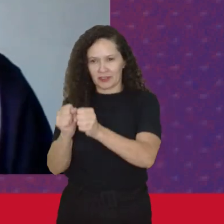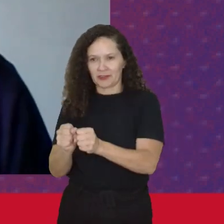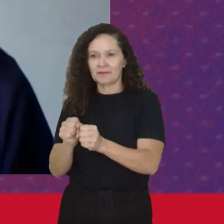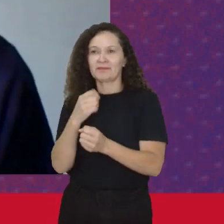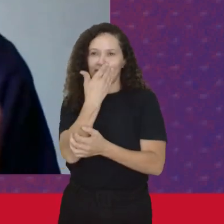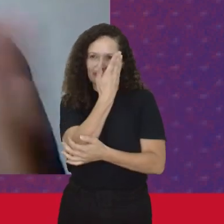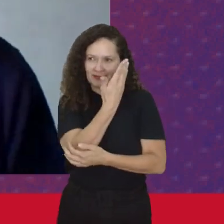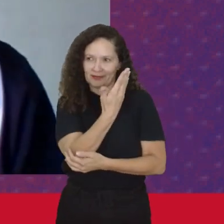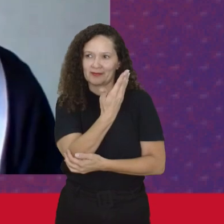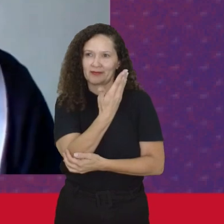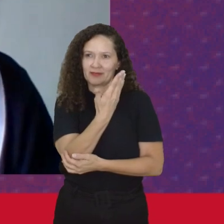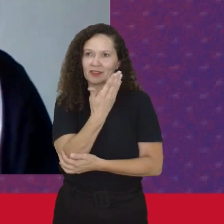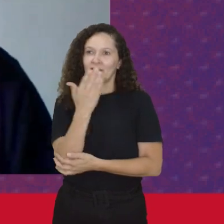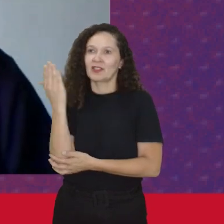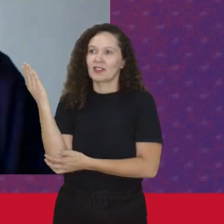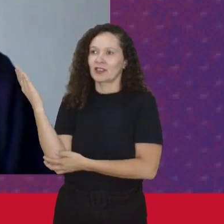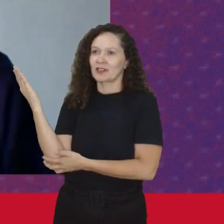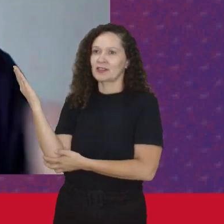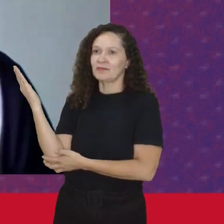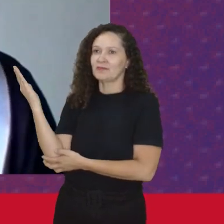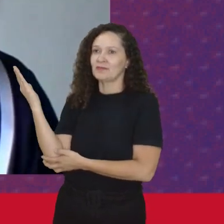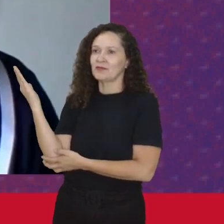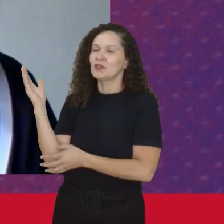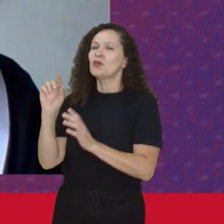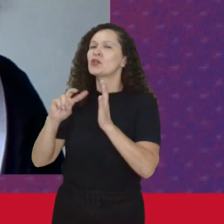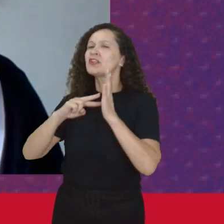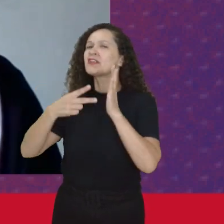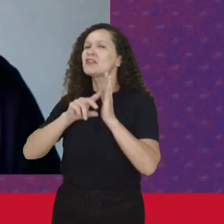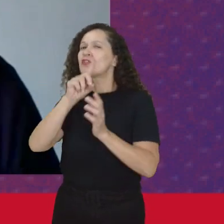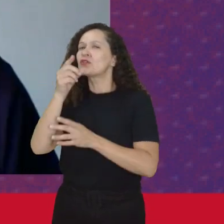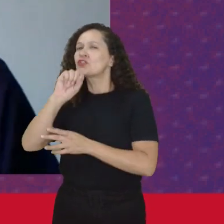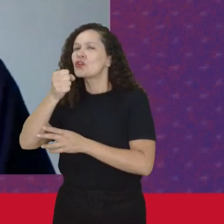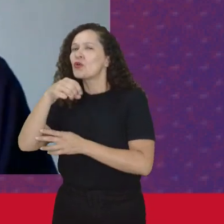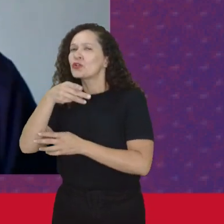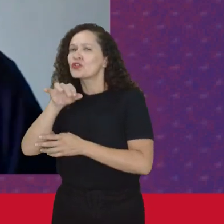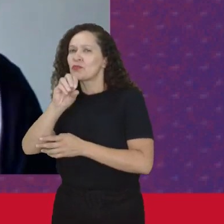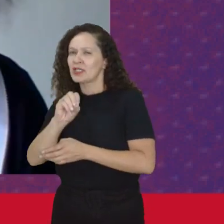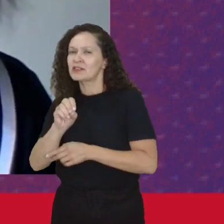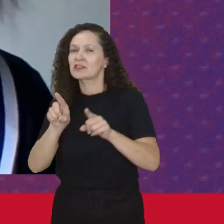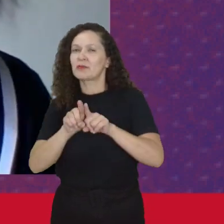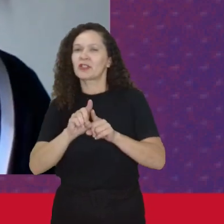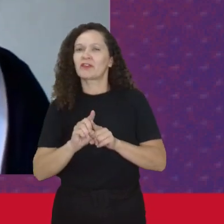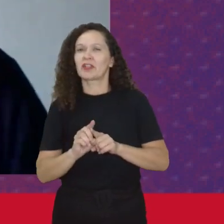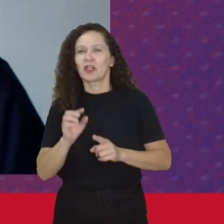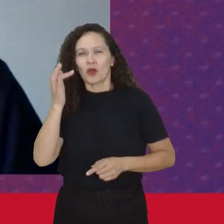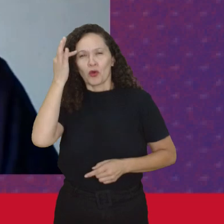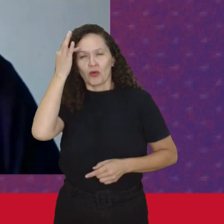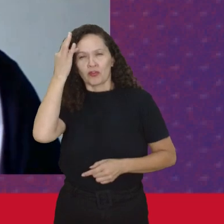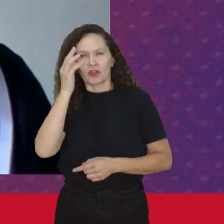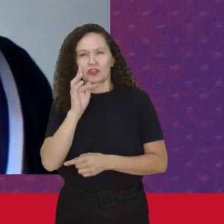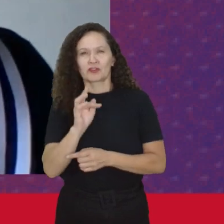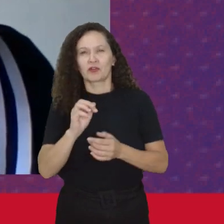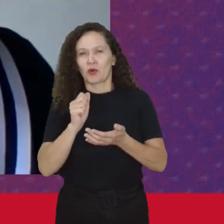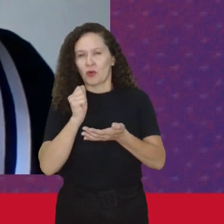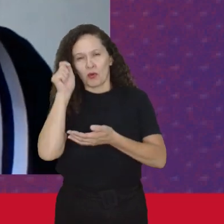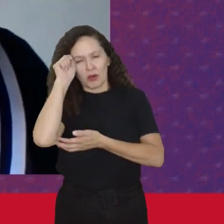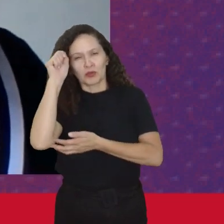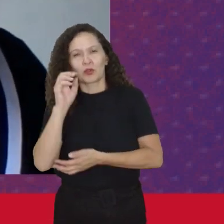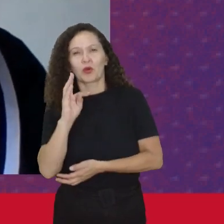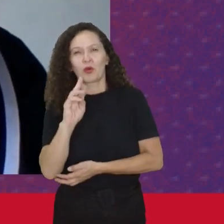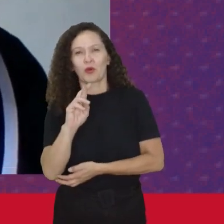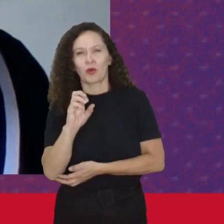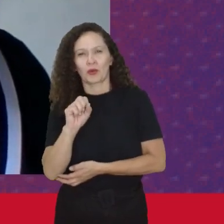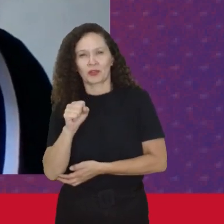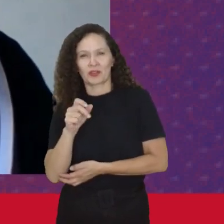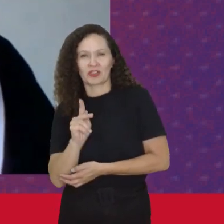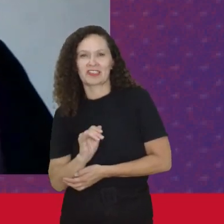O que foi No oito de março Também tem uma fala Do Trotsky Tem uma fala do Trotsky Que eu gosto muito Até Por